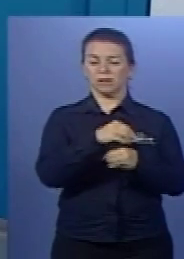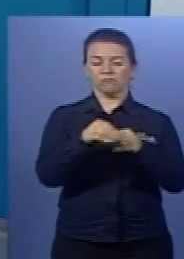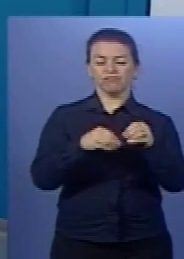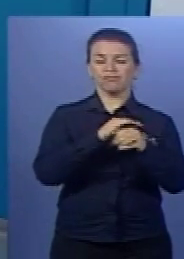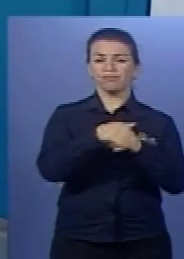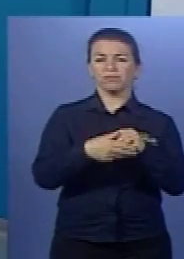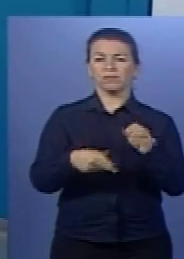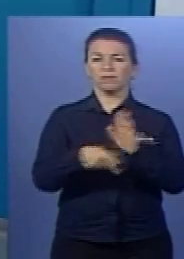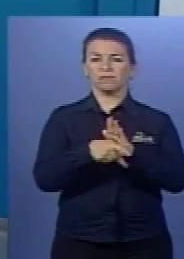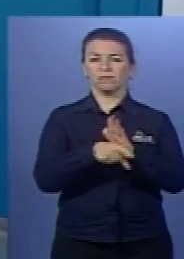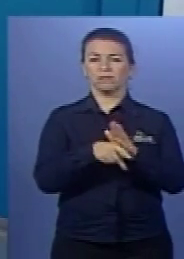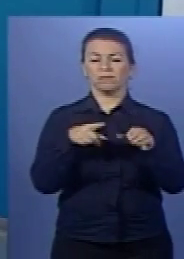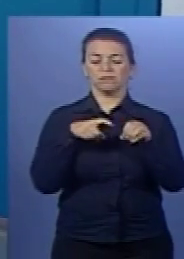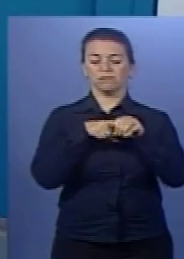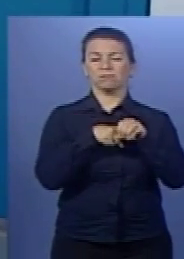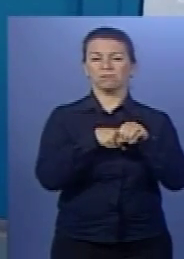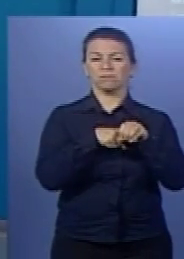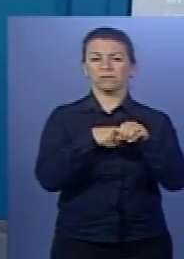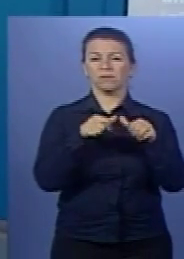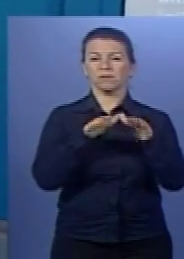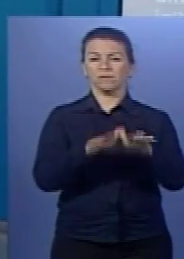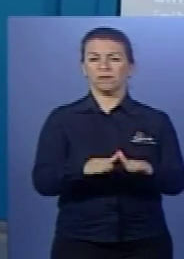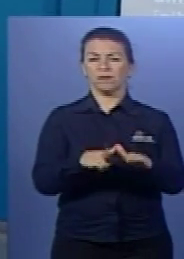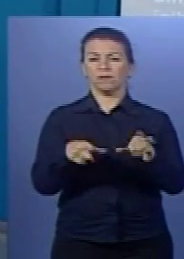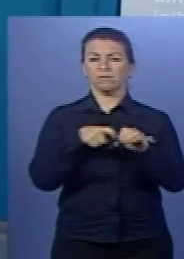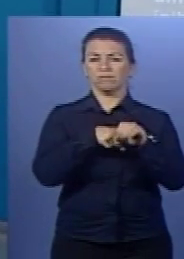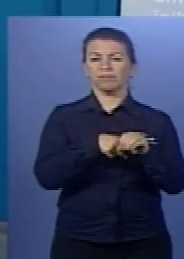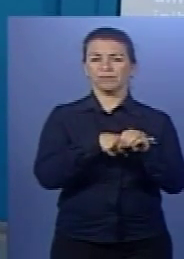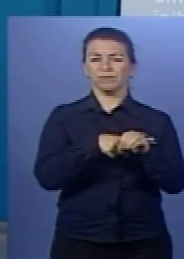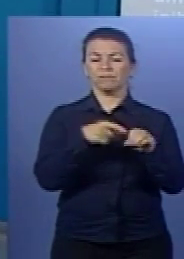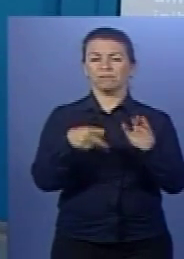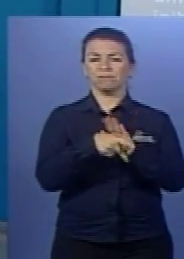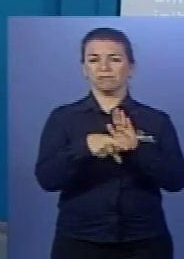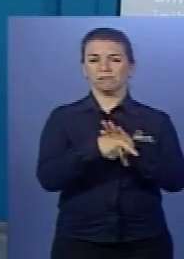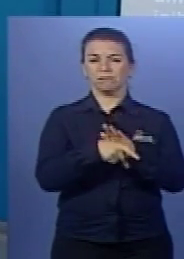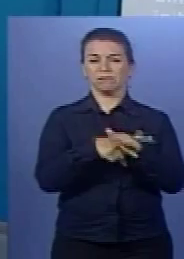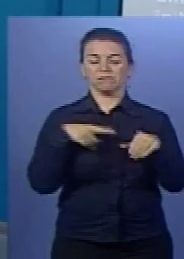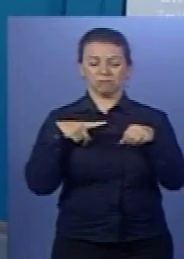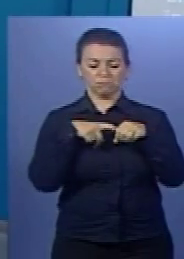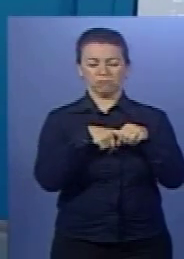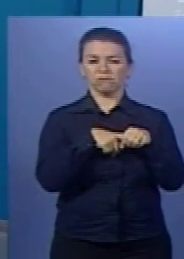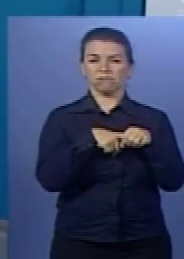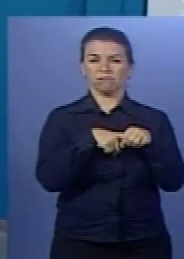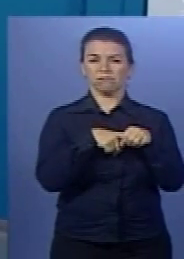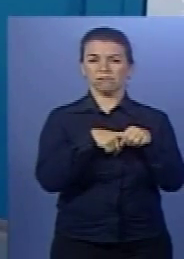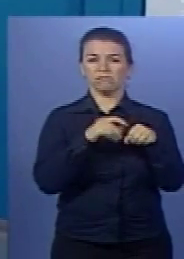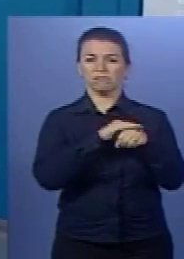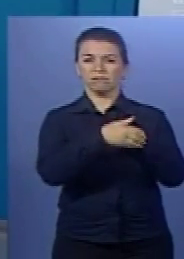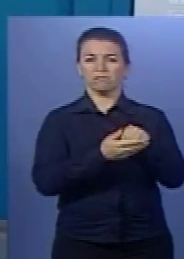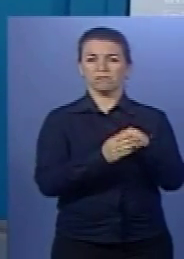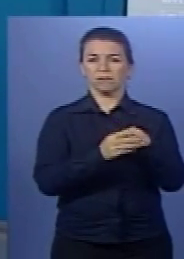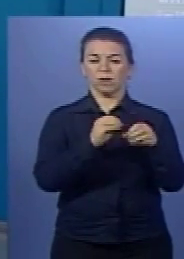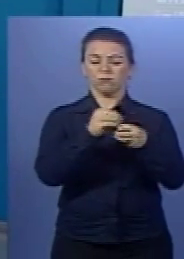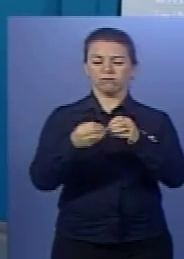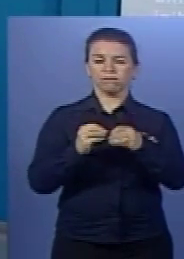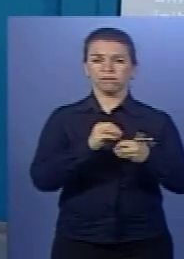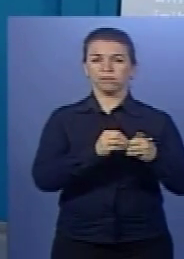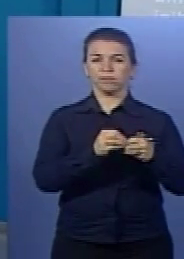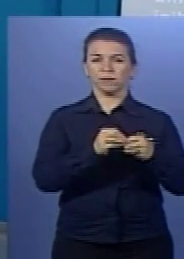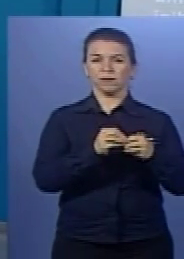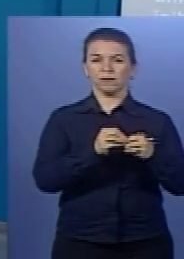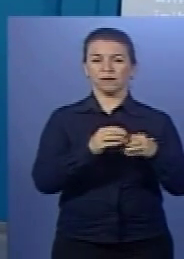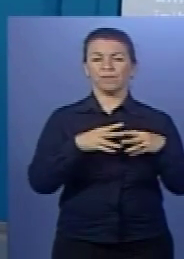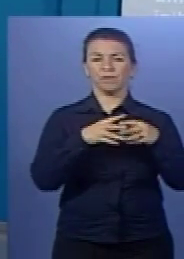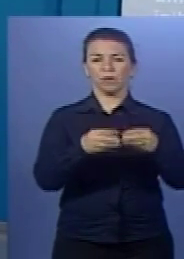Por isso, ele é um parasita intracelular. Ele é um alien celular. Ele é um sequestrador de células. Ele utiliza o metabolismo da